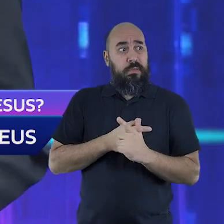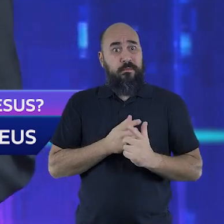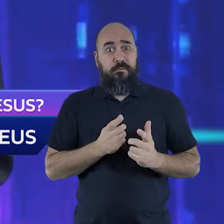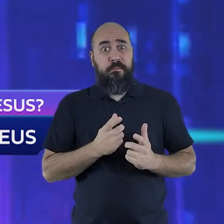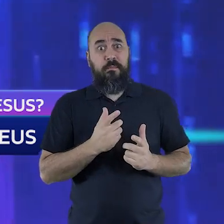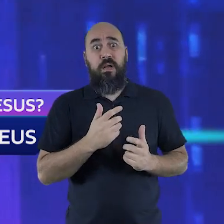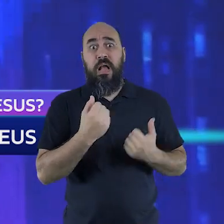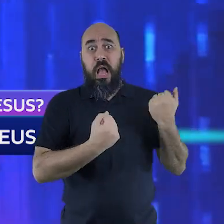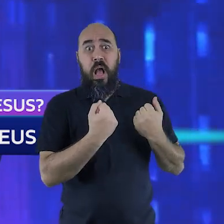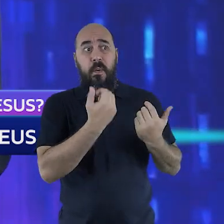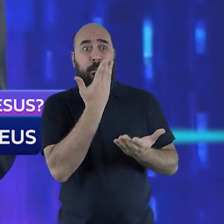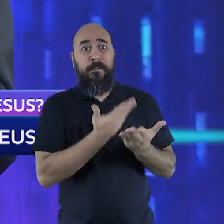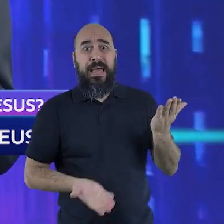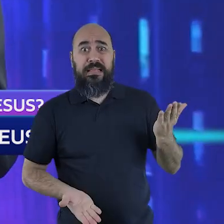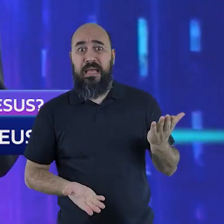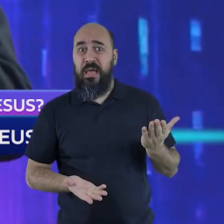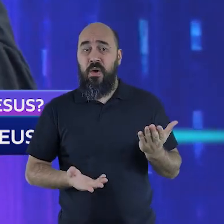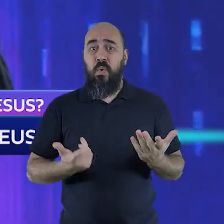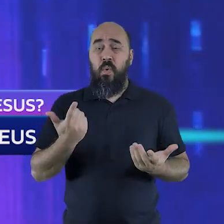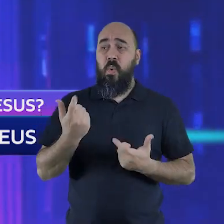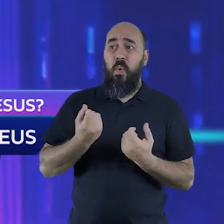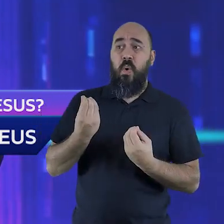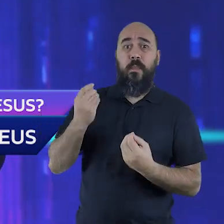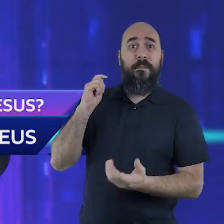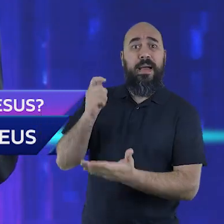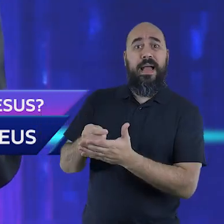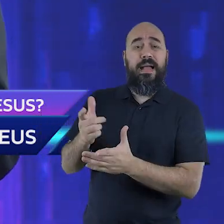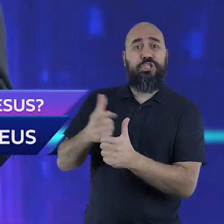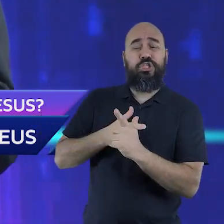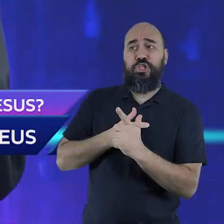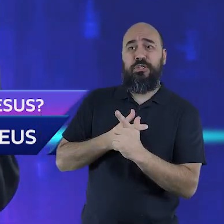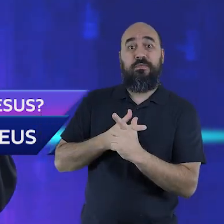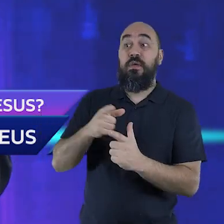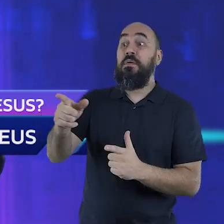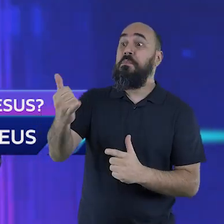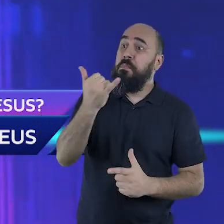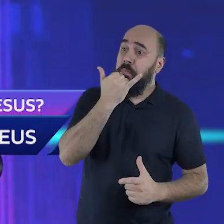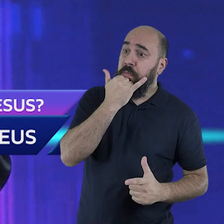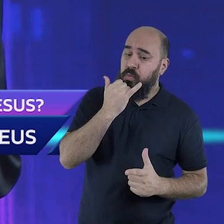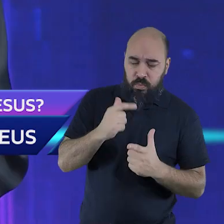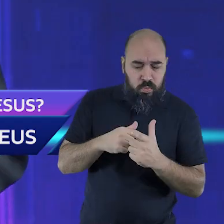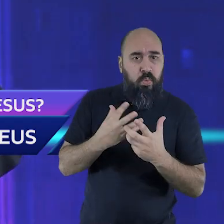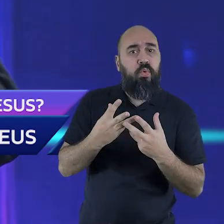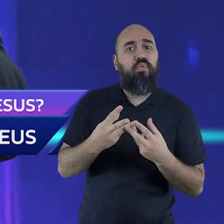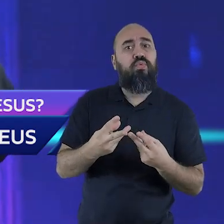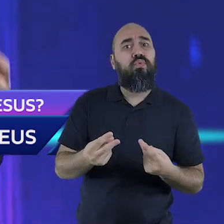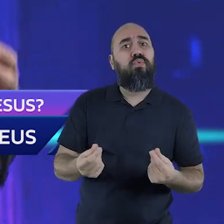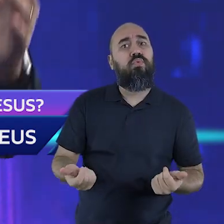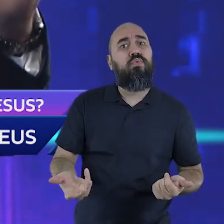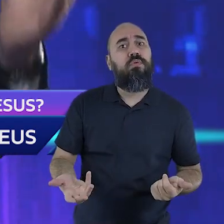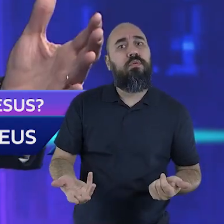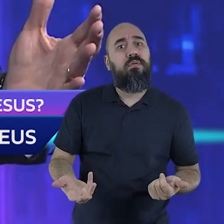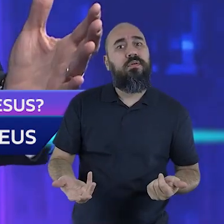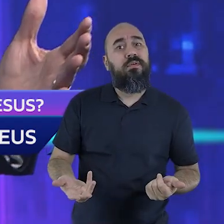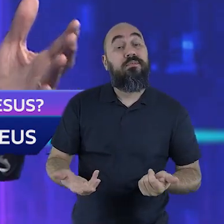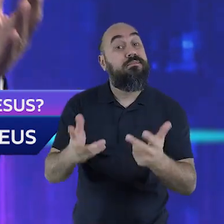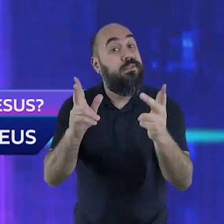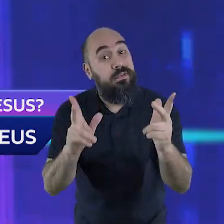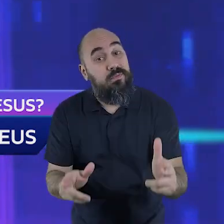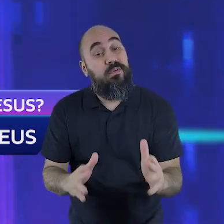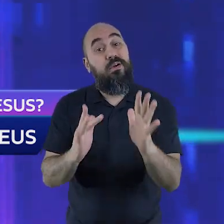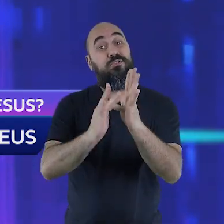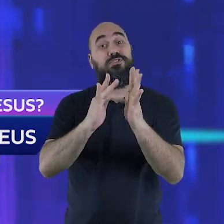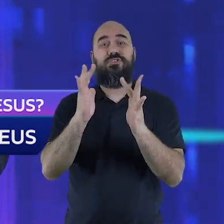eu vejo que ela se refere diretamente a um plano de resgate que Jesus ofereceu